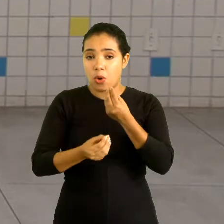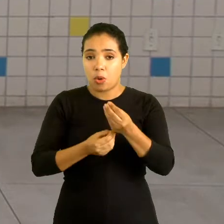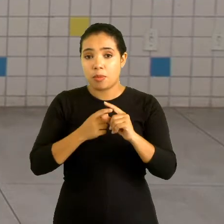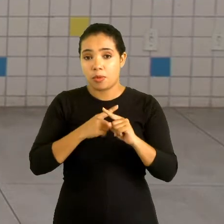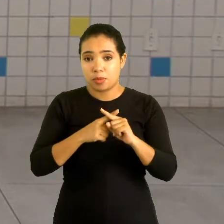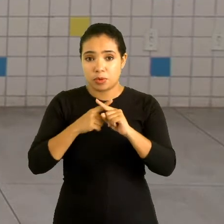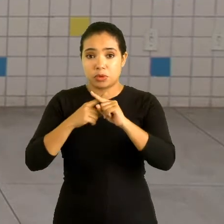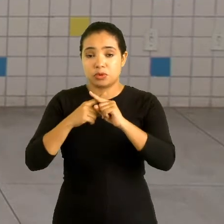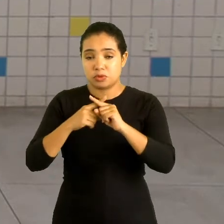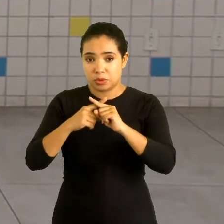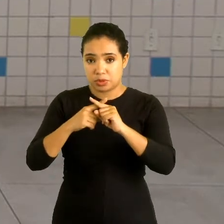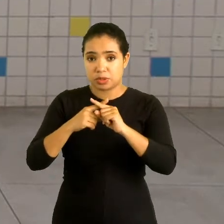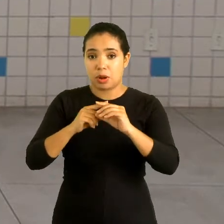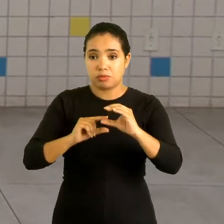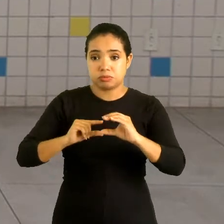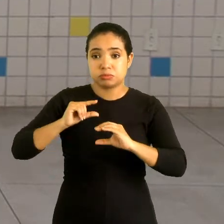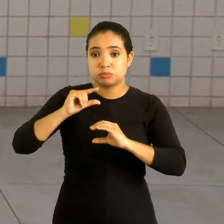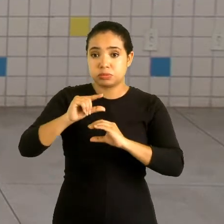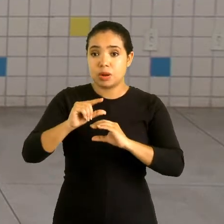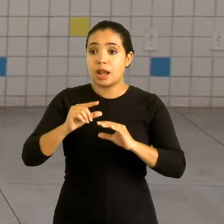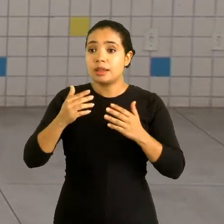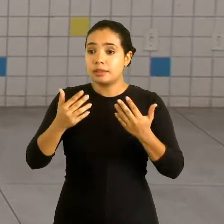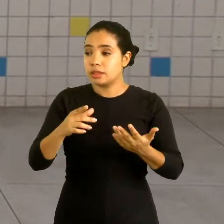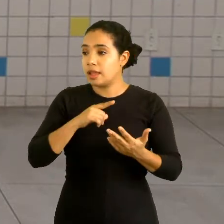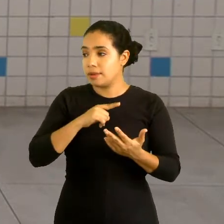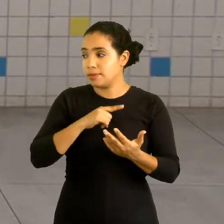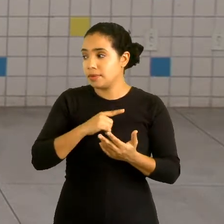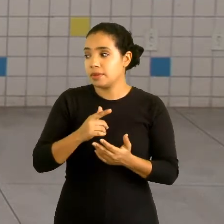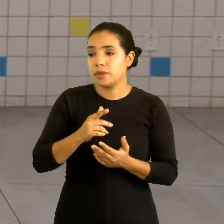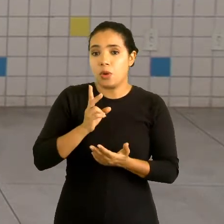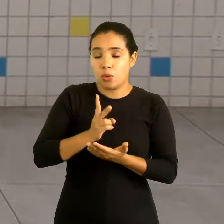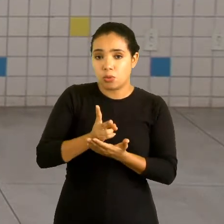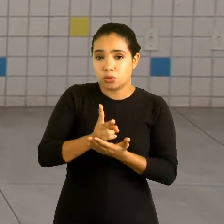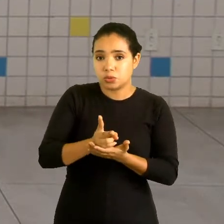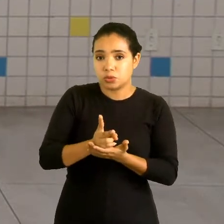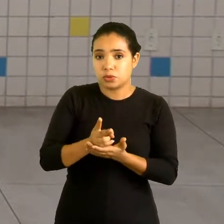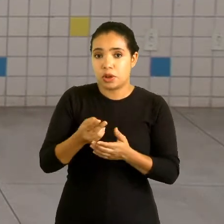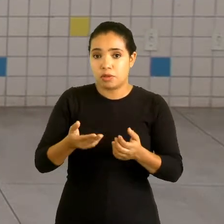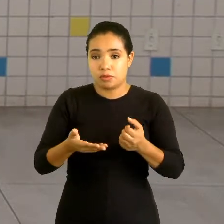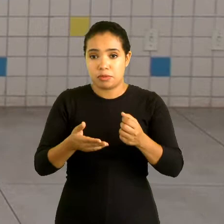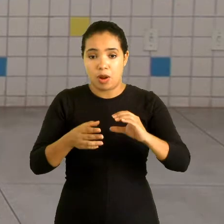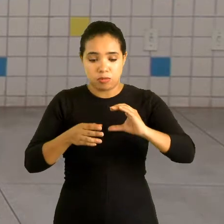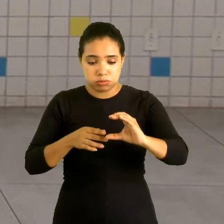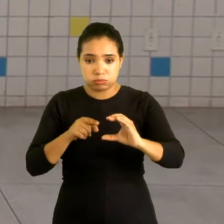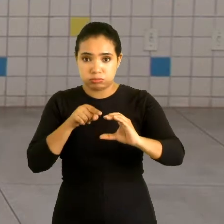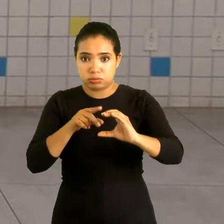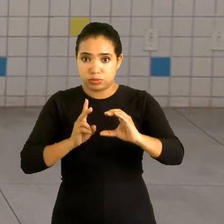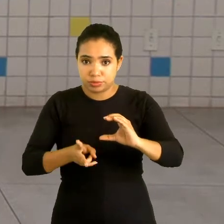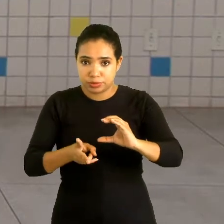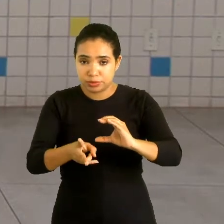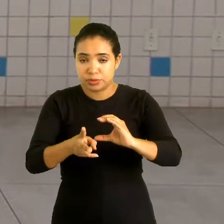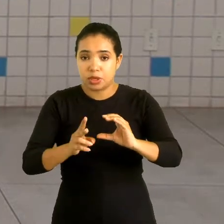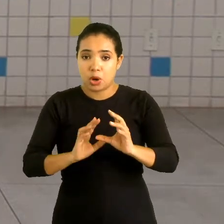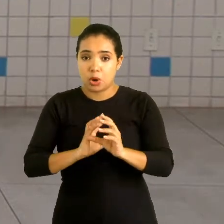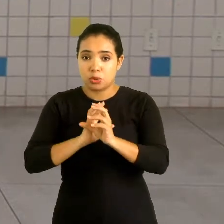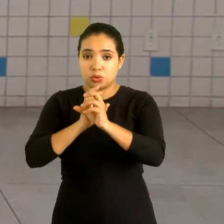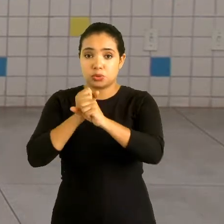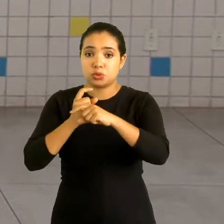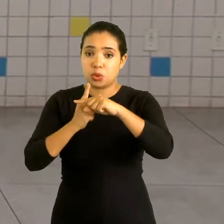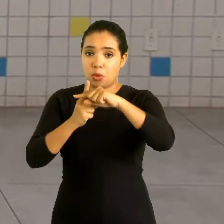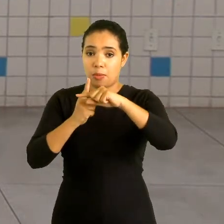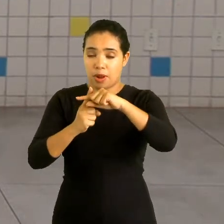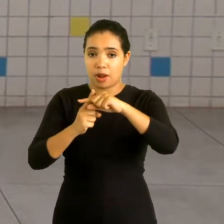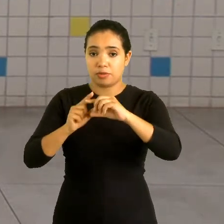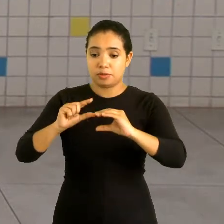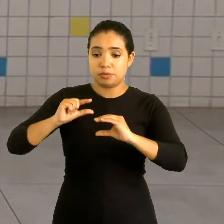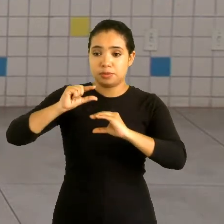potências de mesma base. E lá a gente conservava a base e somava os expoentes. Na